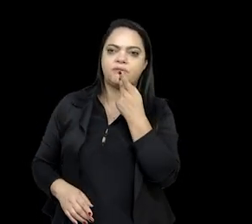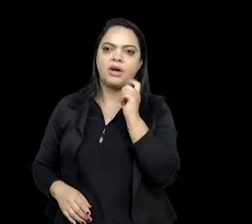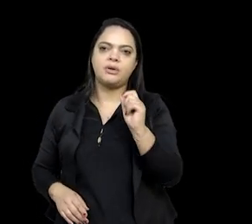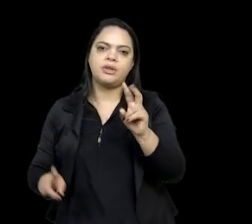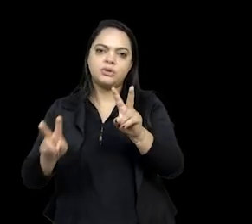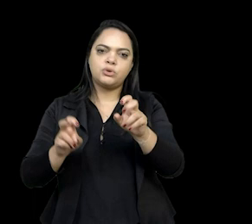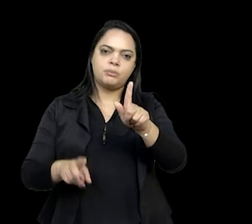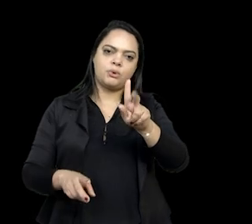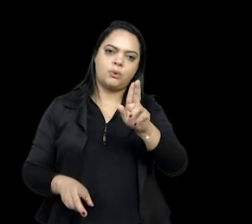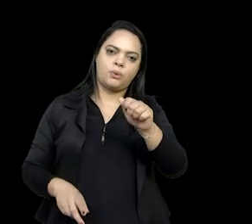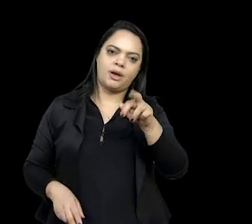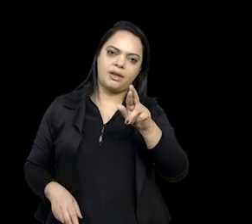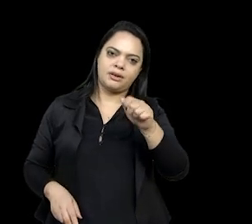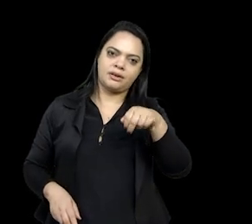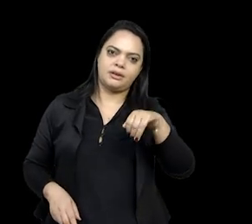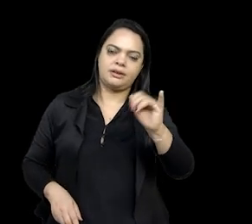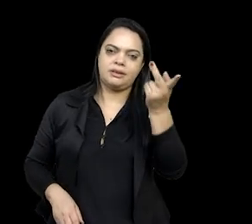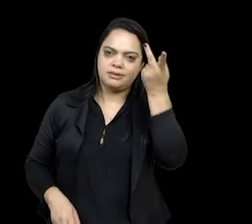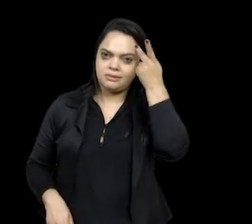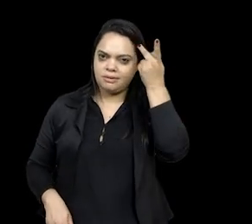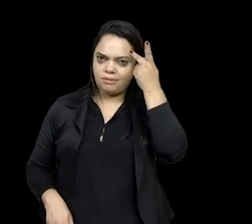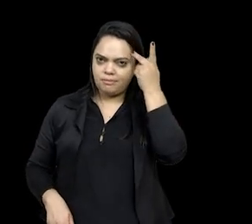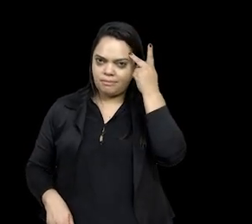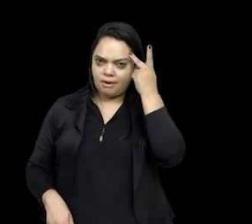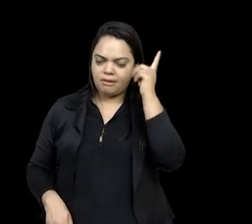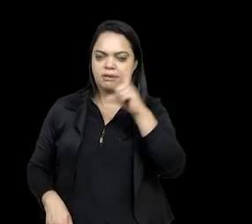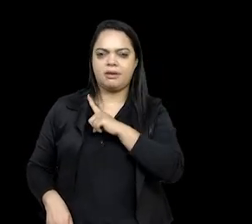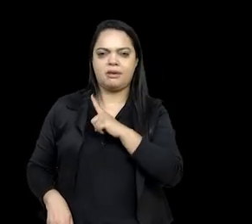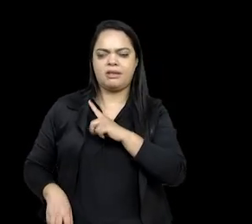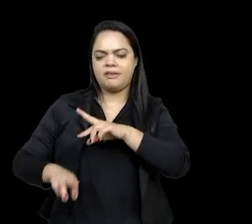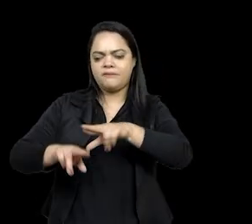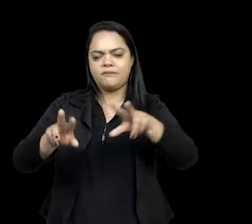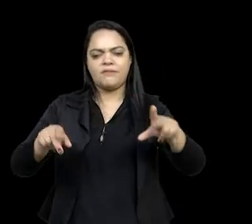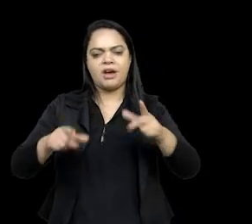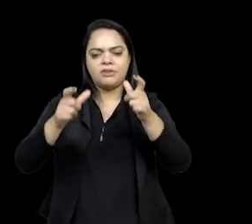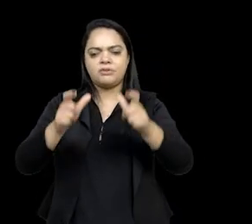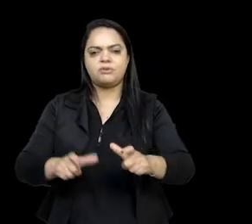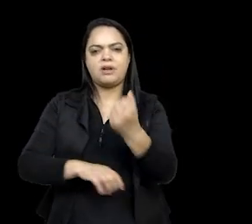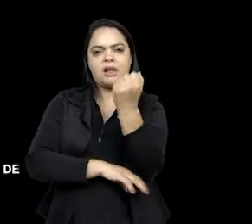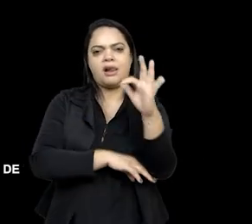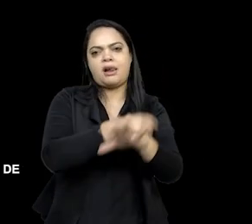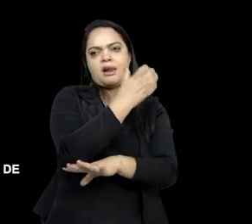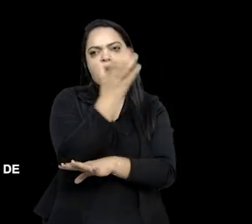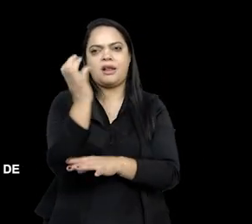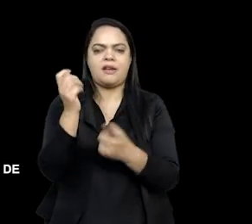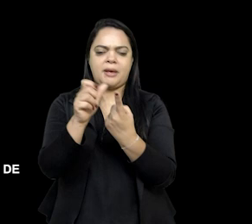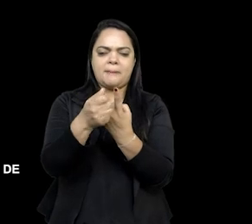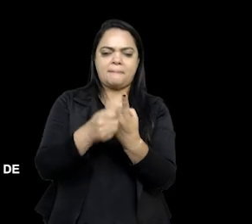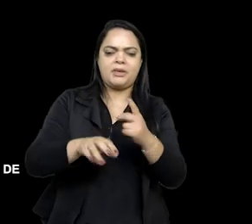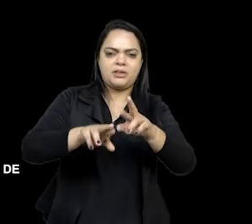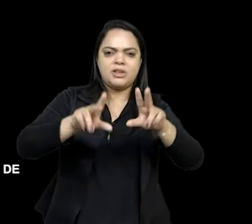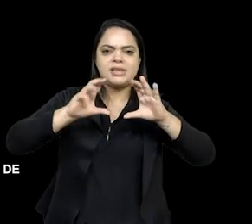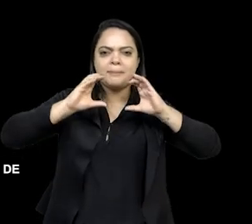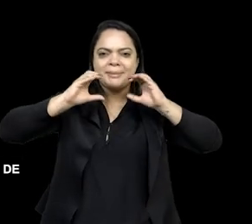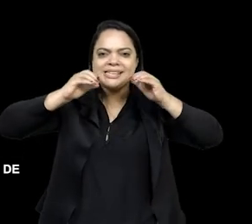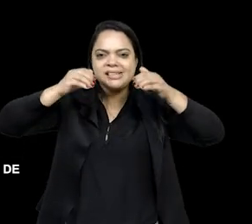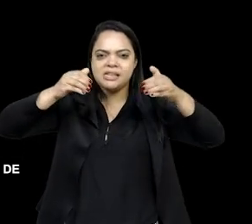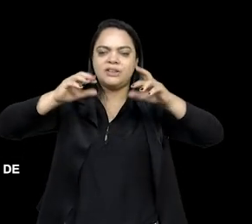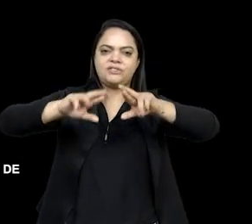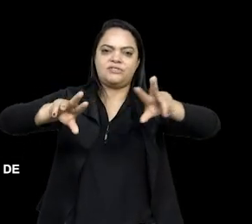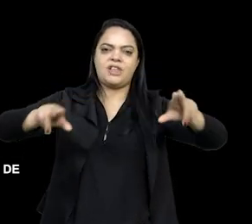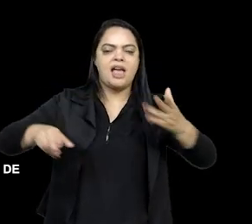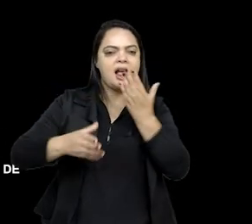aqui em São Paulo. que estão produzindo vários cinturões verdes com milho de várias variedades e estão alimentando